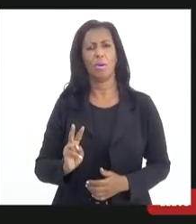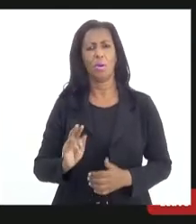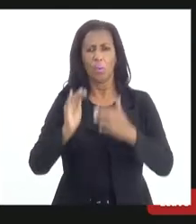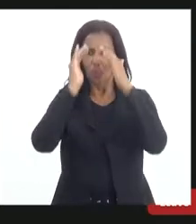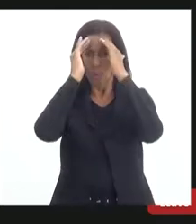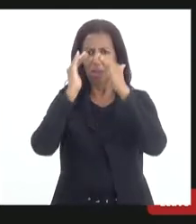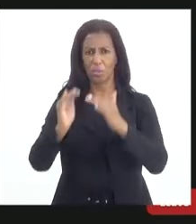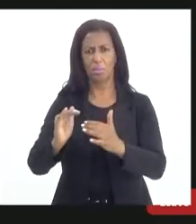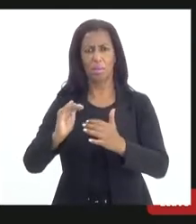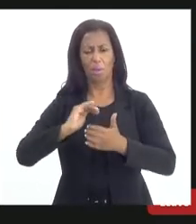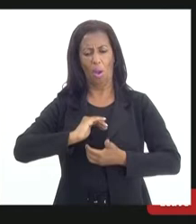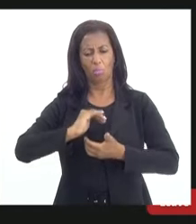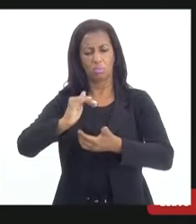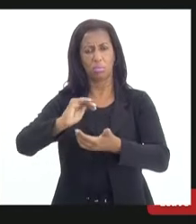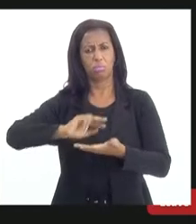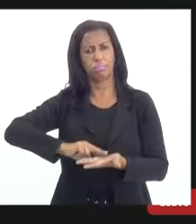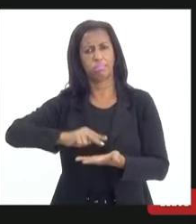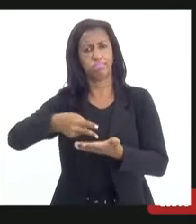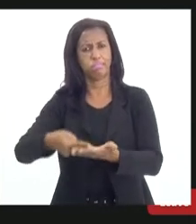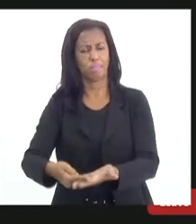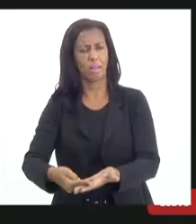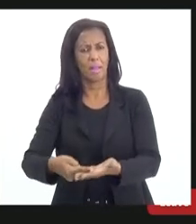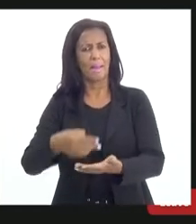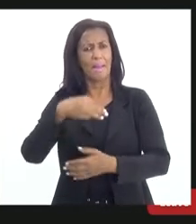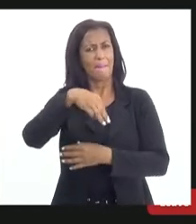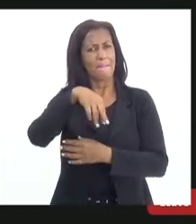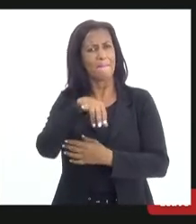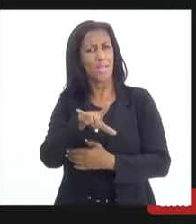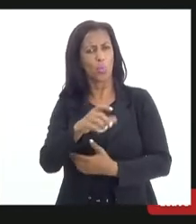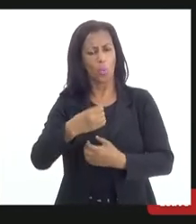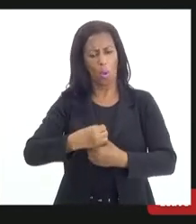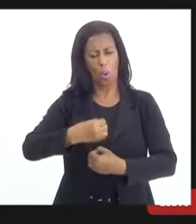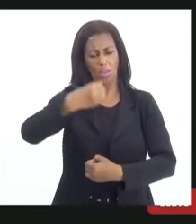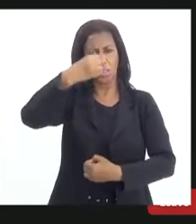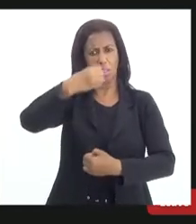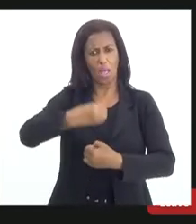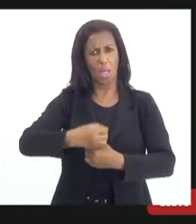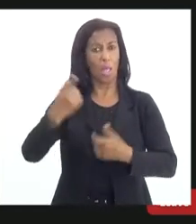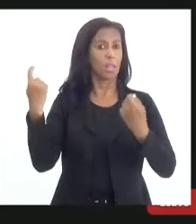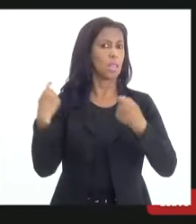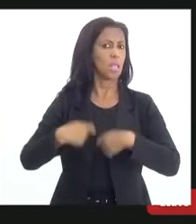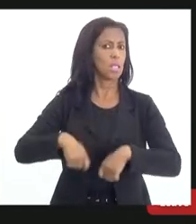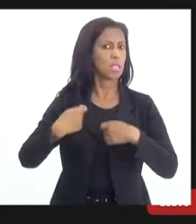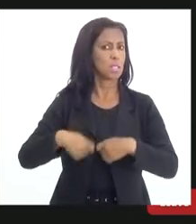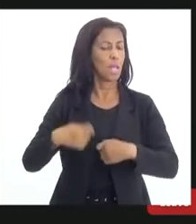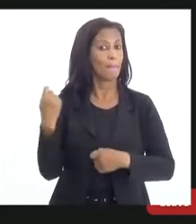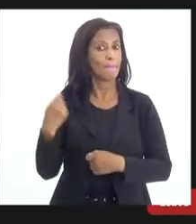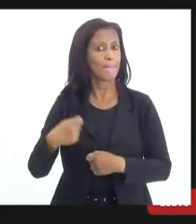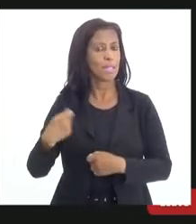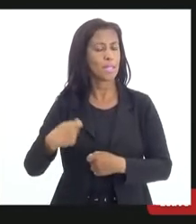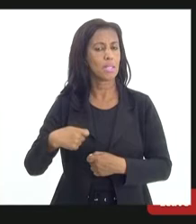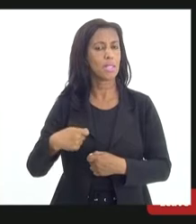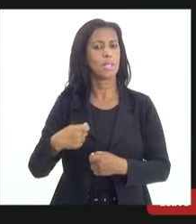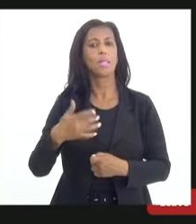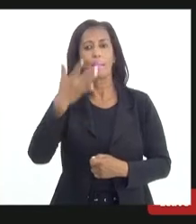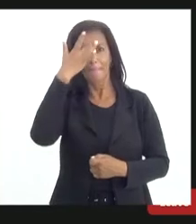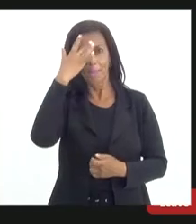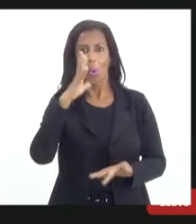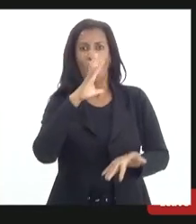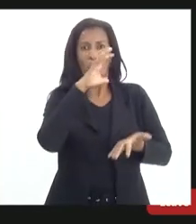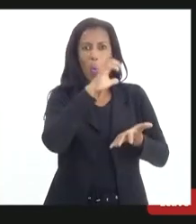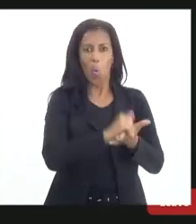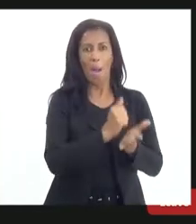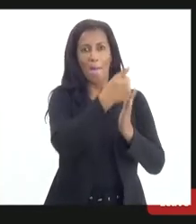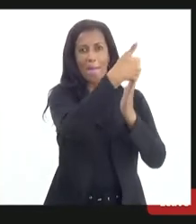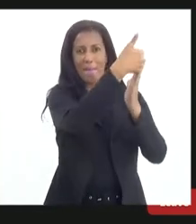forma geral. A medula óssea tem uma particularidade, que é a necessidade não só da gente ter um cadastro grande de doadores, mas ter um